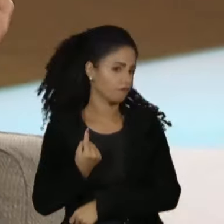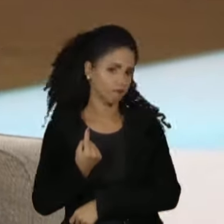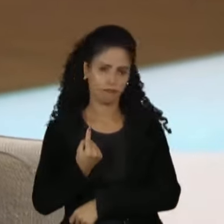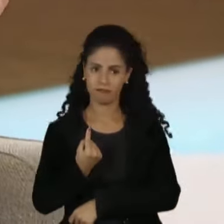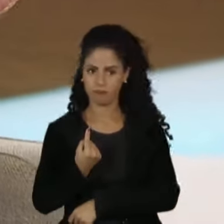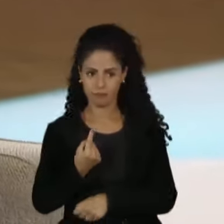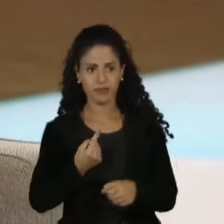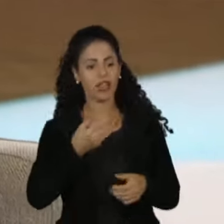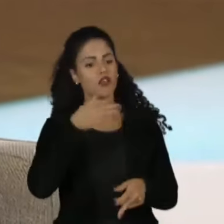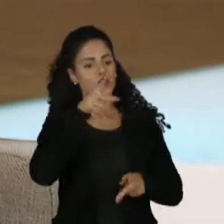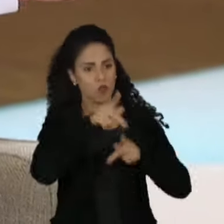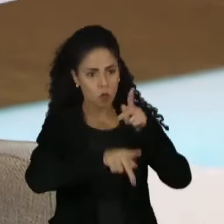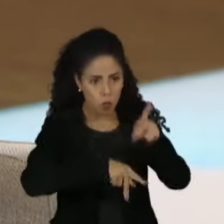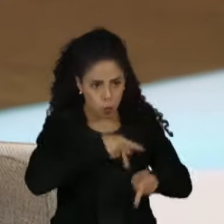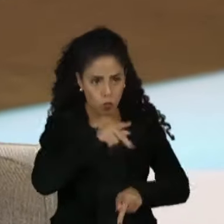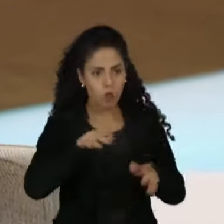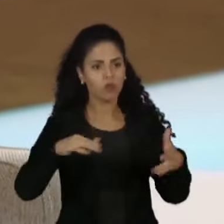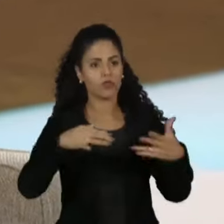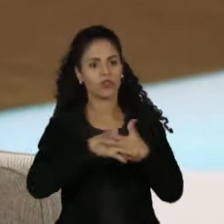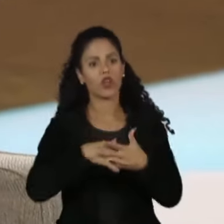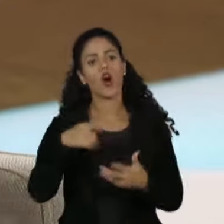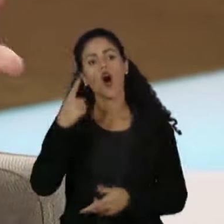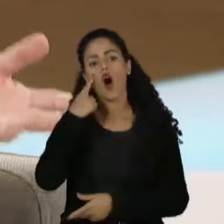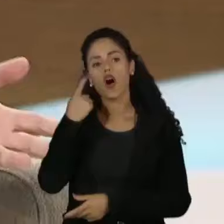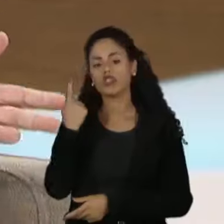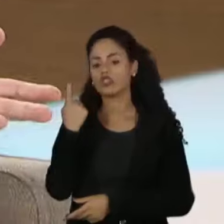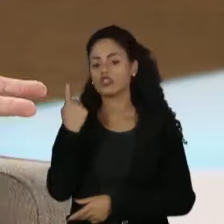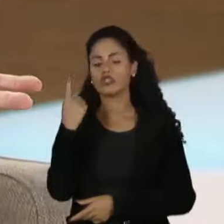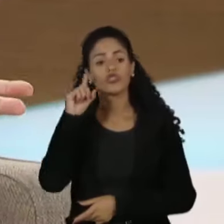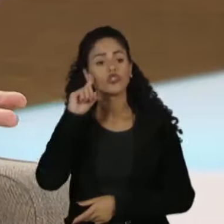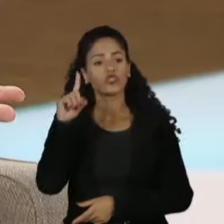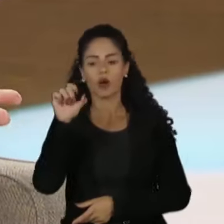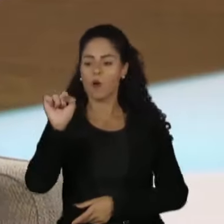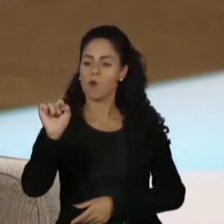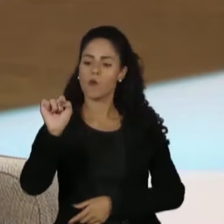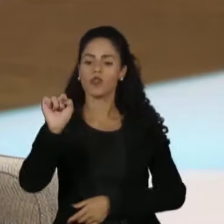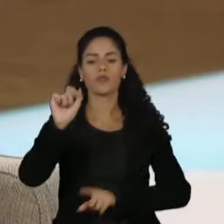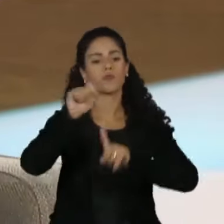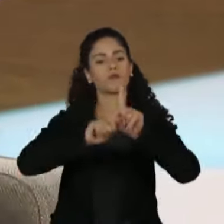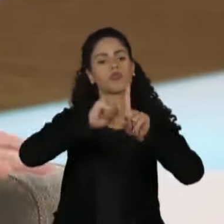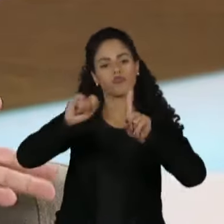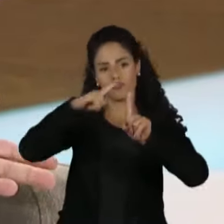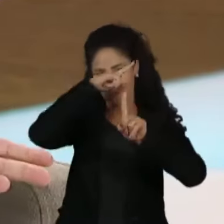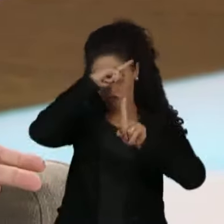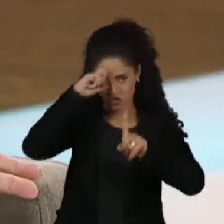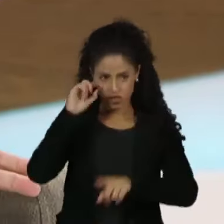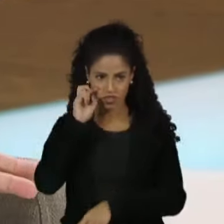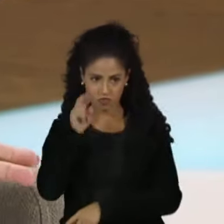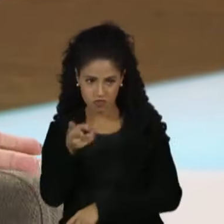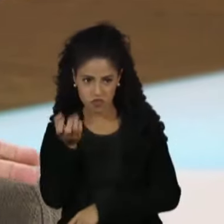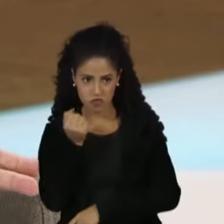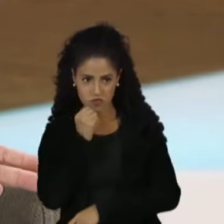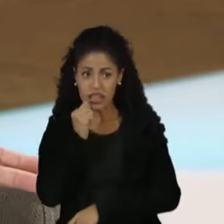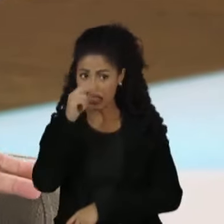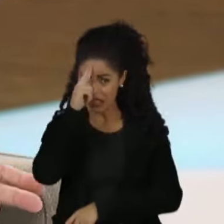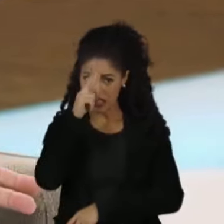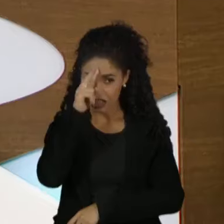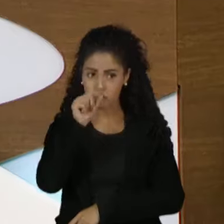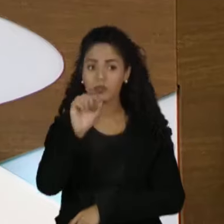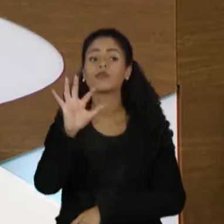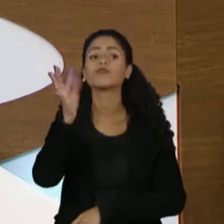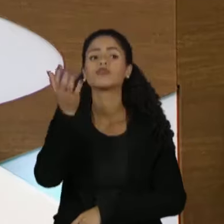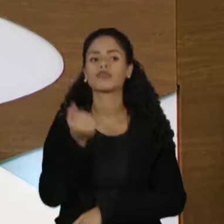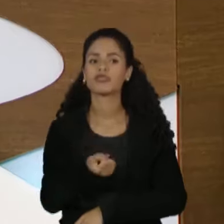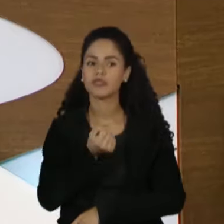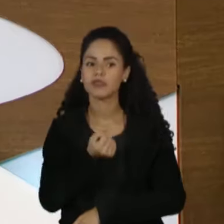sociedade, que foi o 8 de janeiro, olha a importância que a imprensa teve na defesa da democracia no 8 de